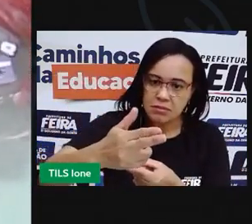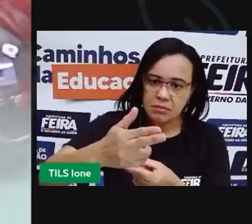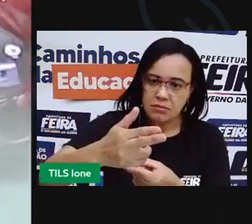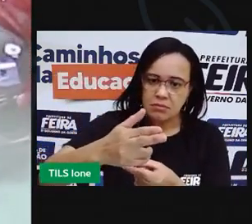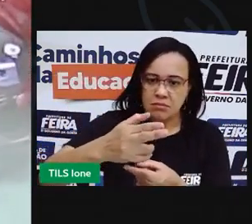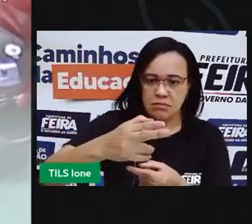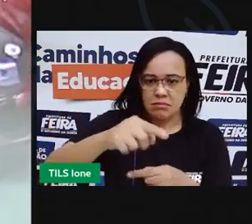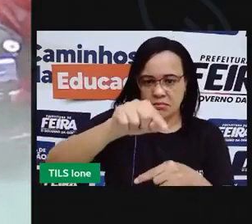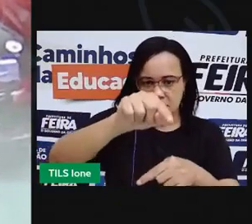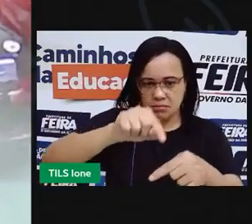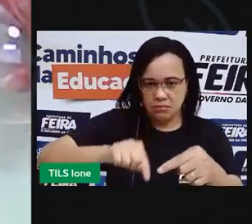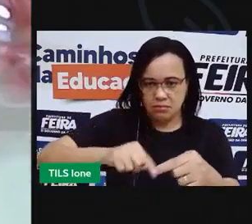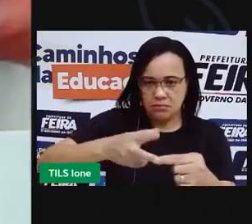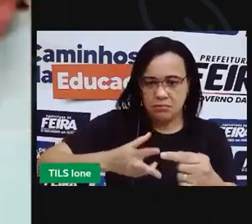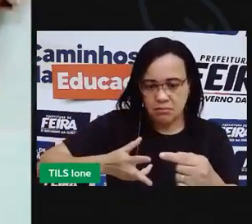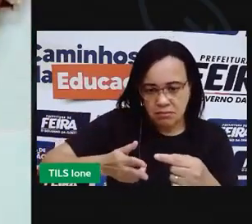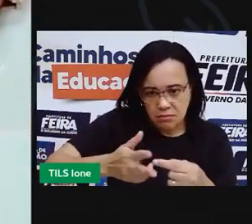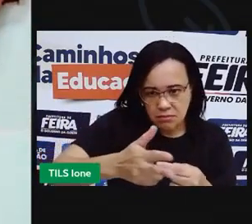certo